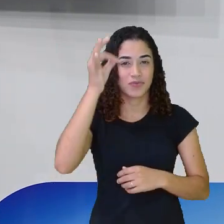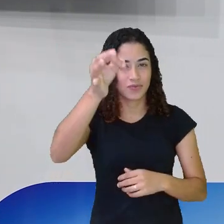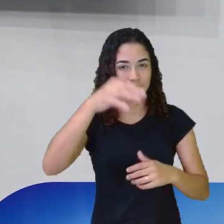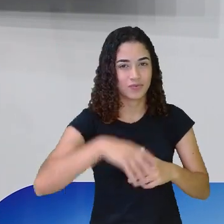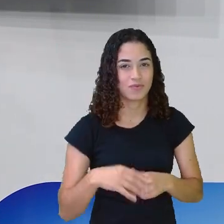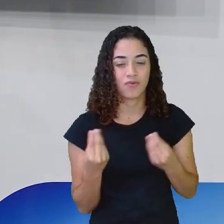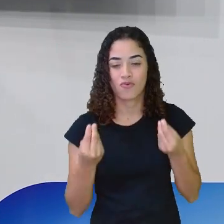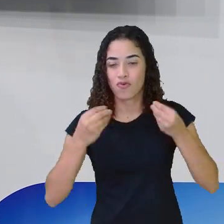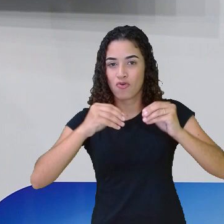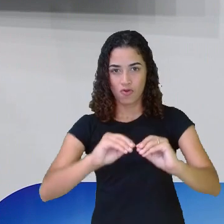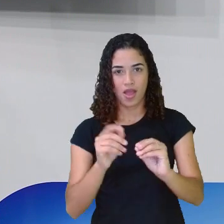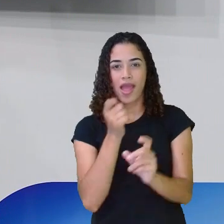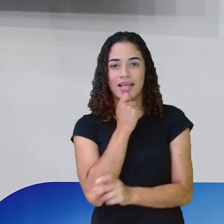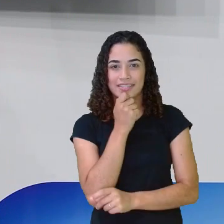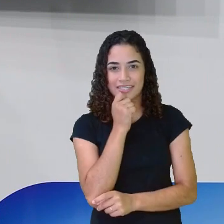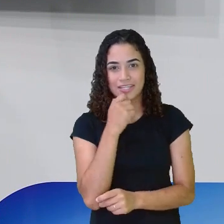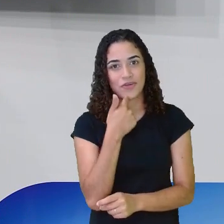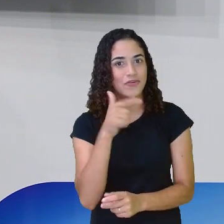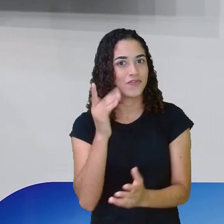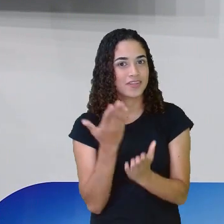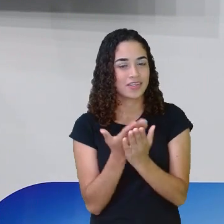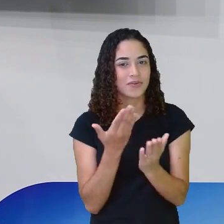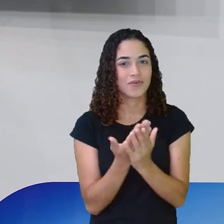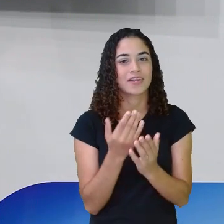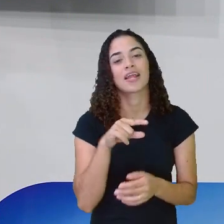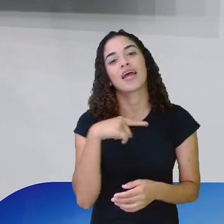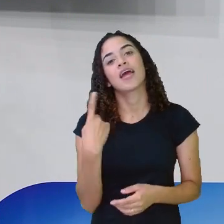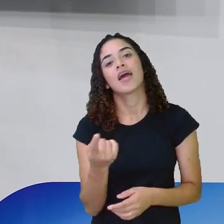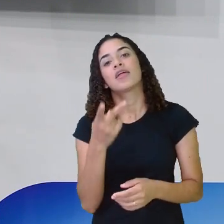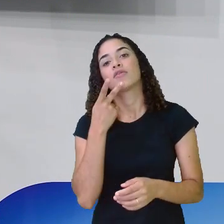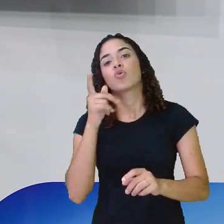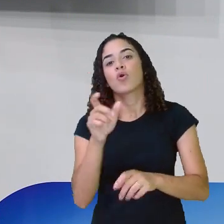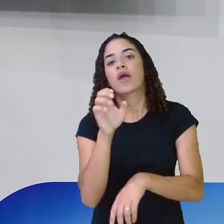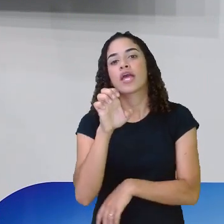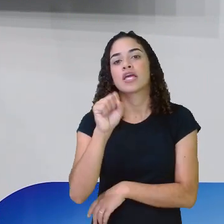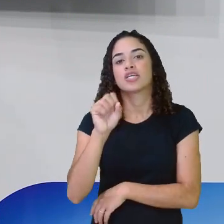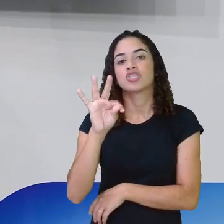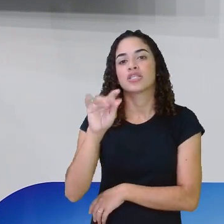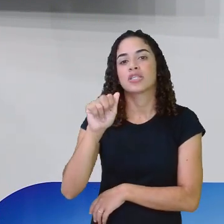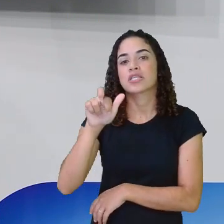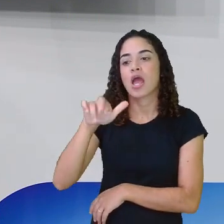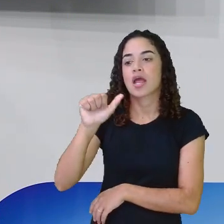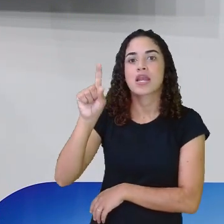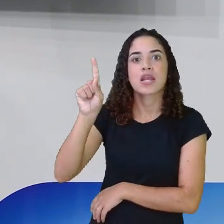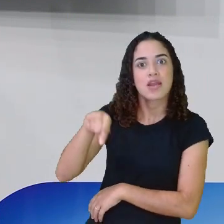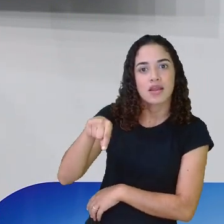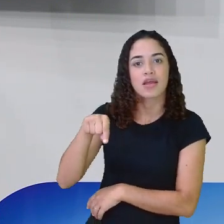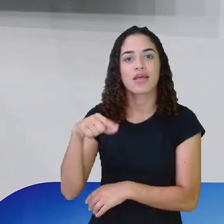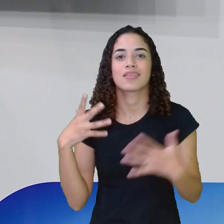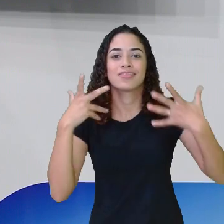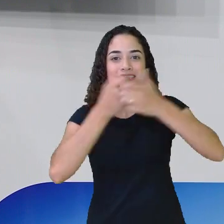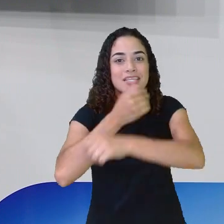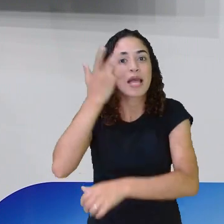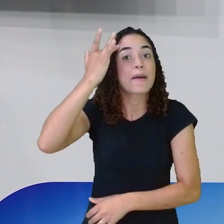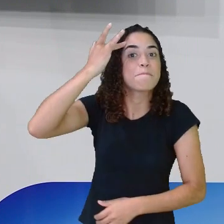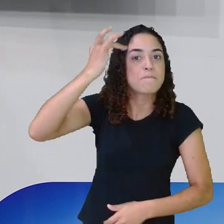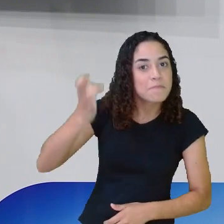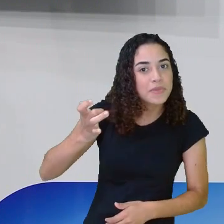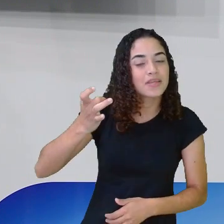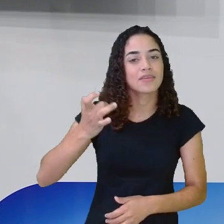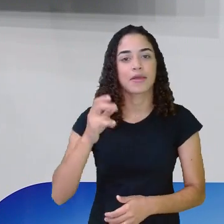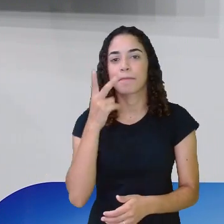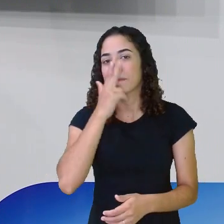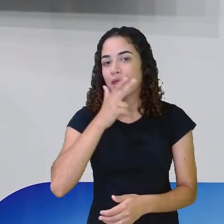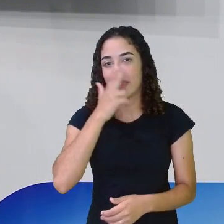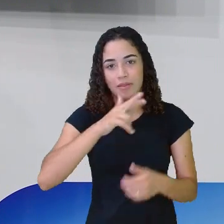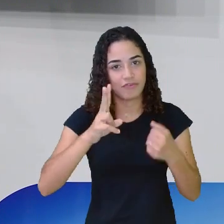porque é tema de outra aula, que a gente vai dizer assim, a professora estará muito bonita amanhã. Então, vejam, mesmo verbo. O verbo está,